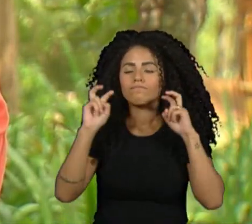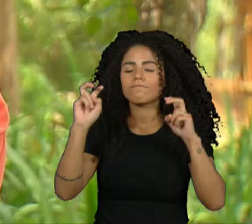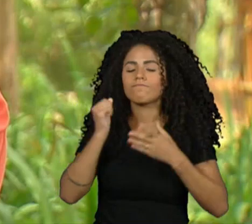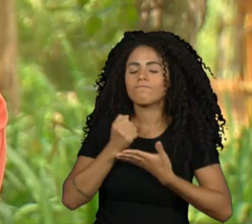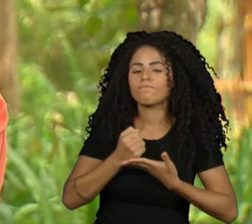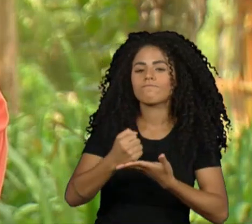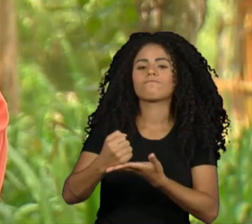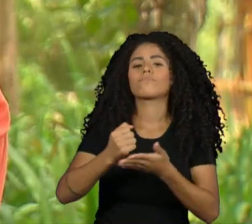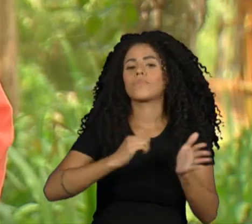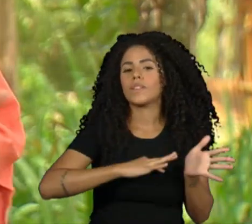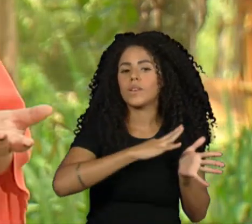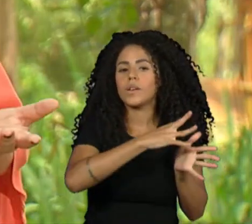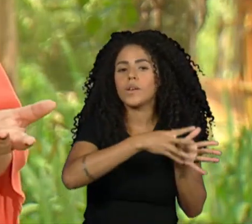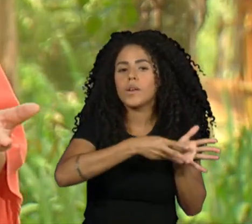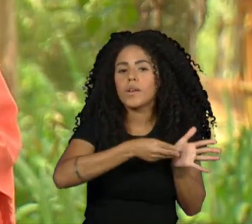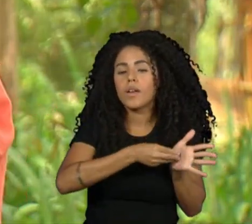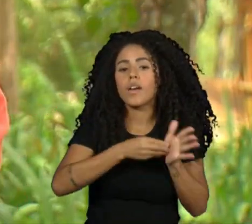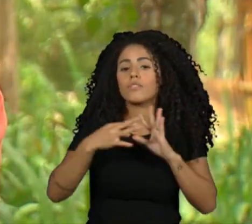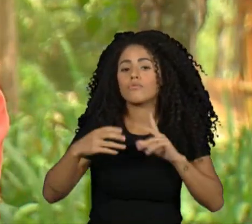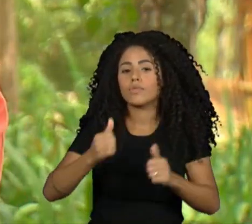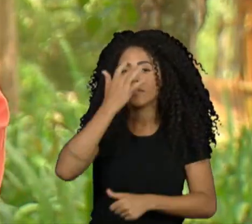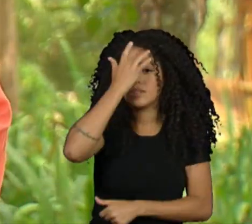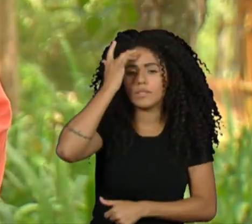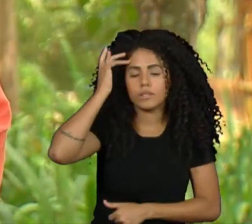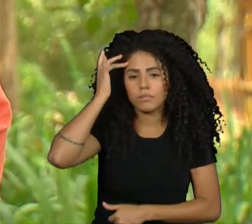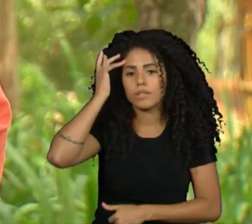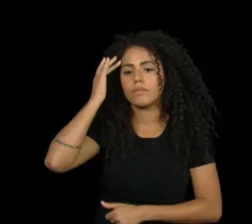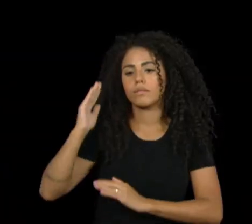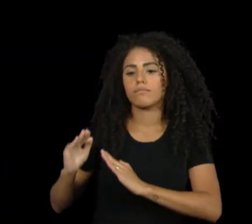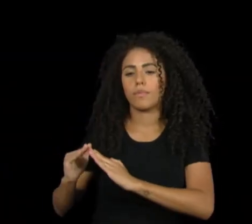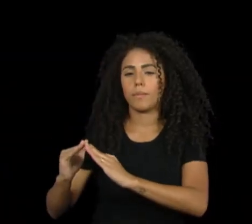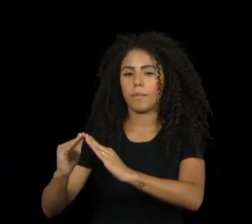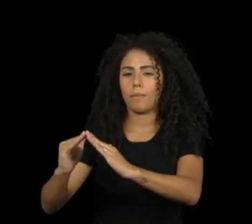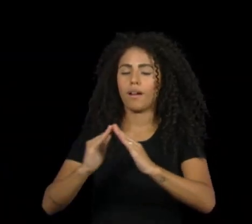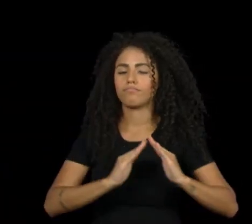floresta tropical e dos povos que nela vivem.